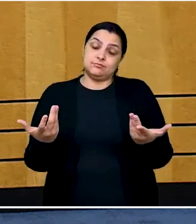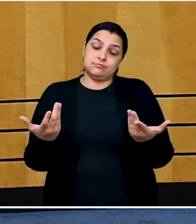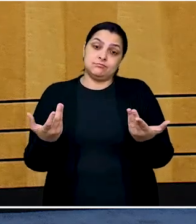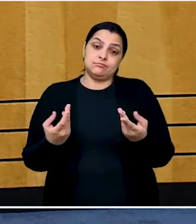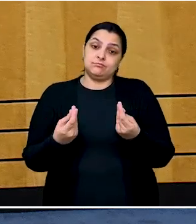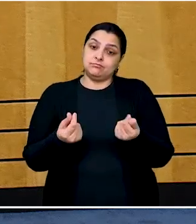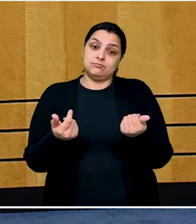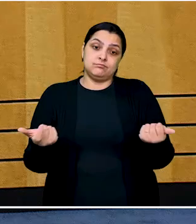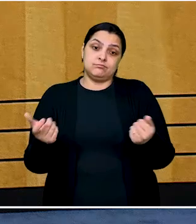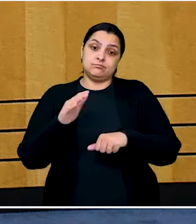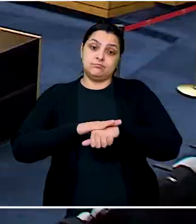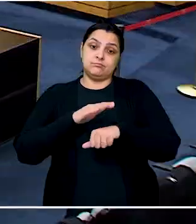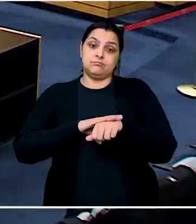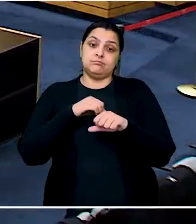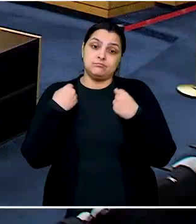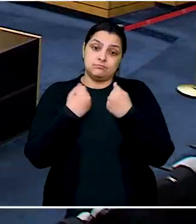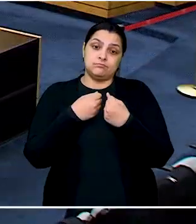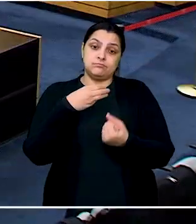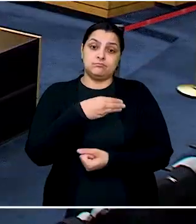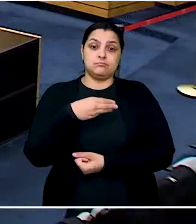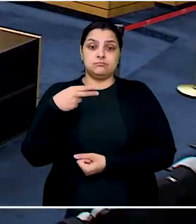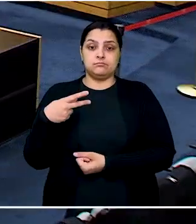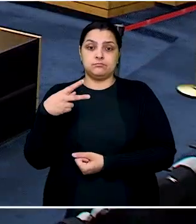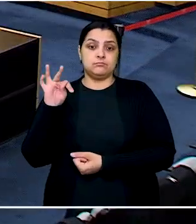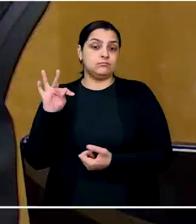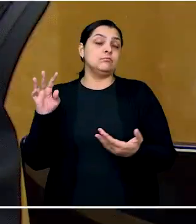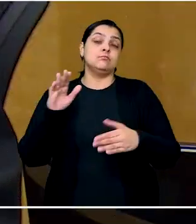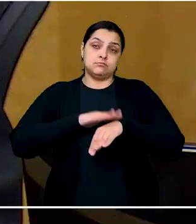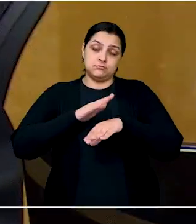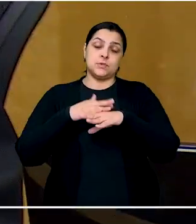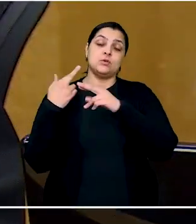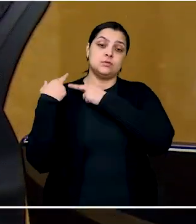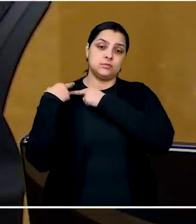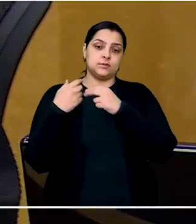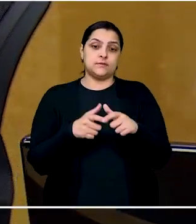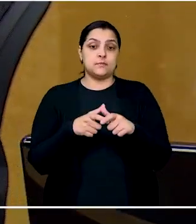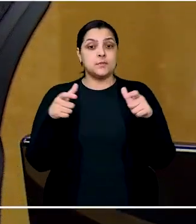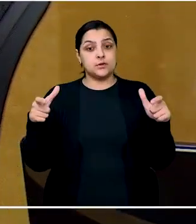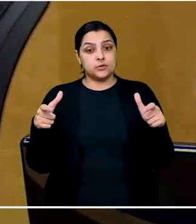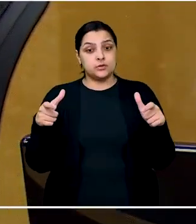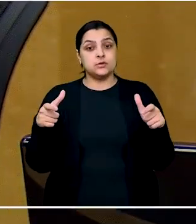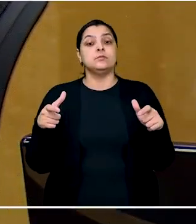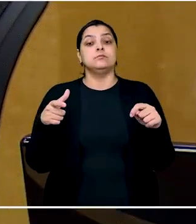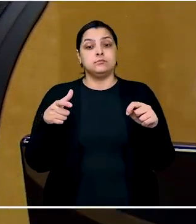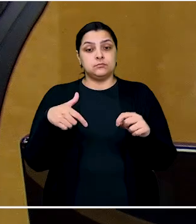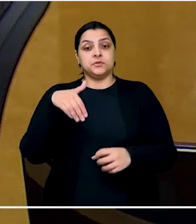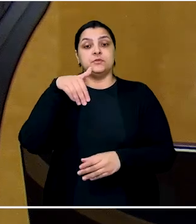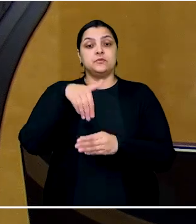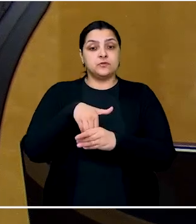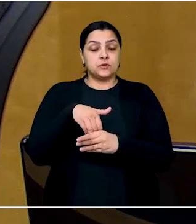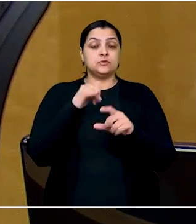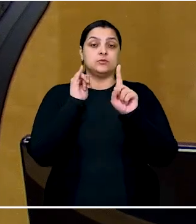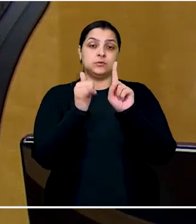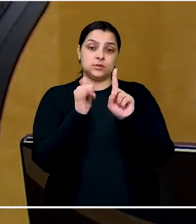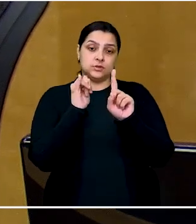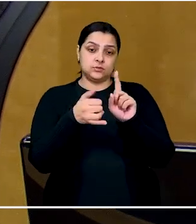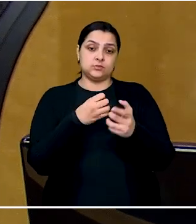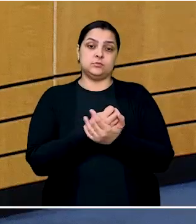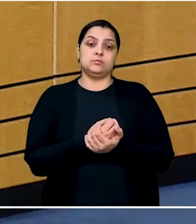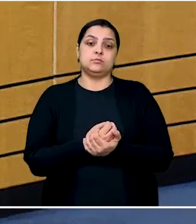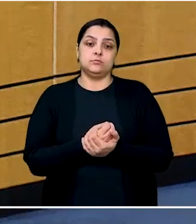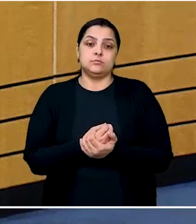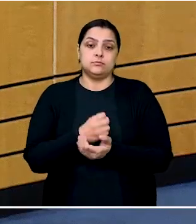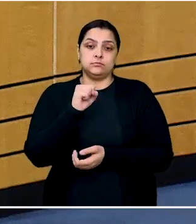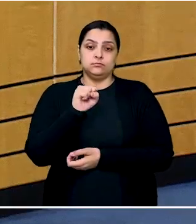qualificado, apto a ser defendido pelo Ministério Público. Por maioria de votos, no entanto, prevaleceu o voto do relator,